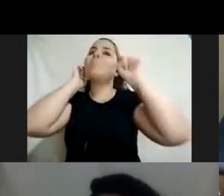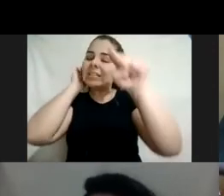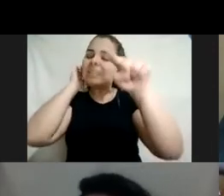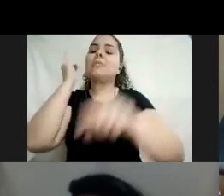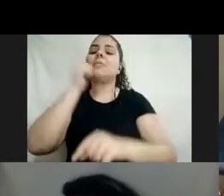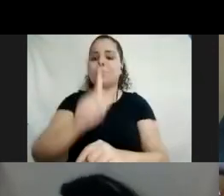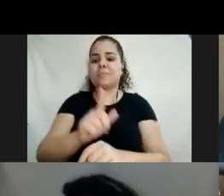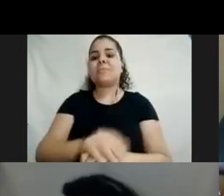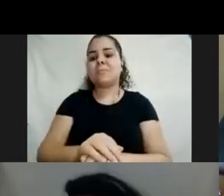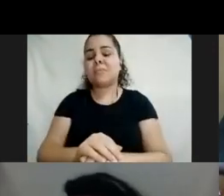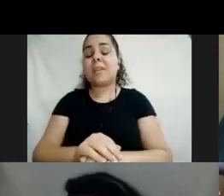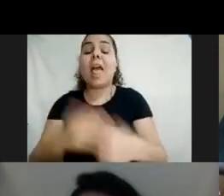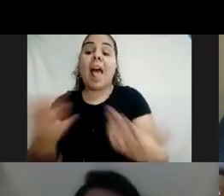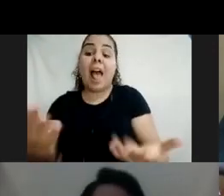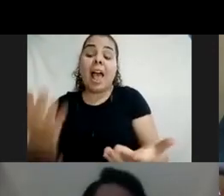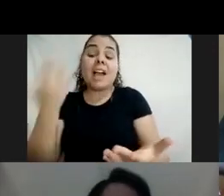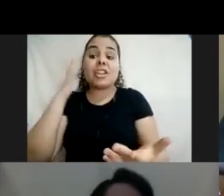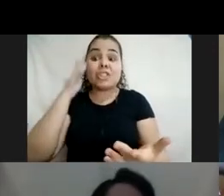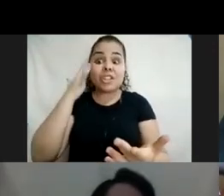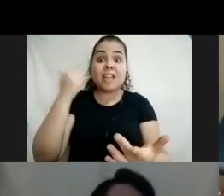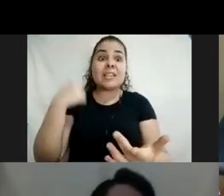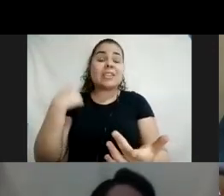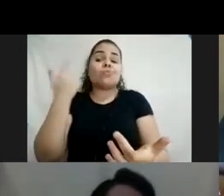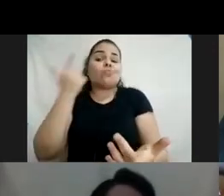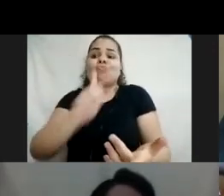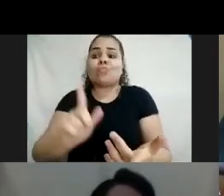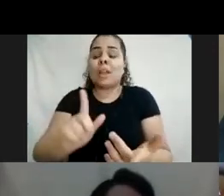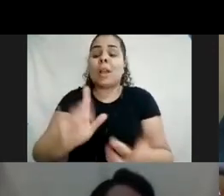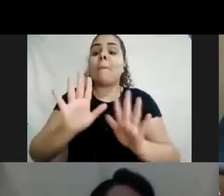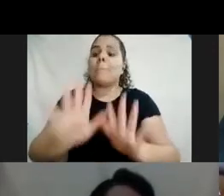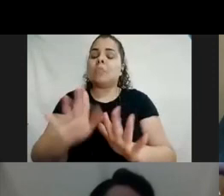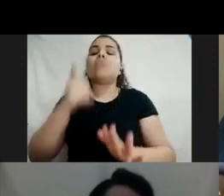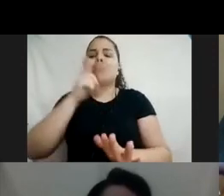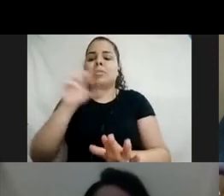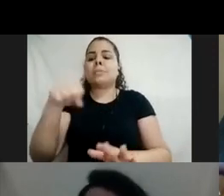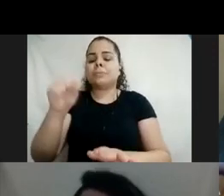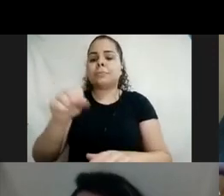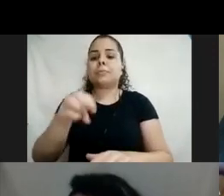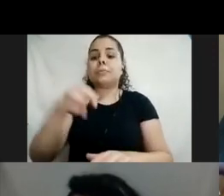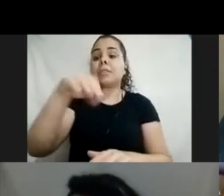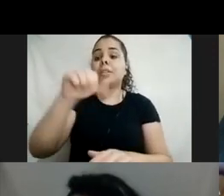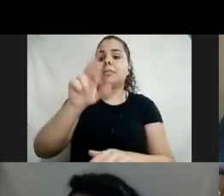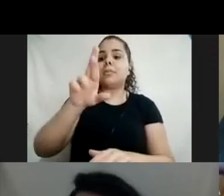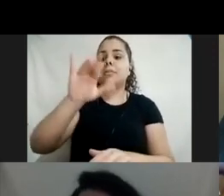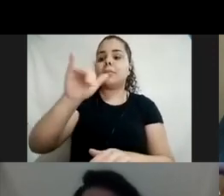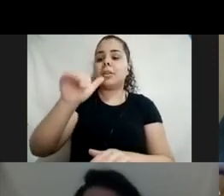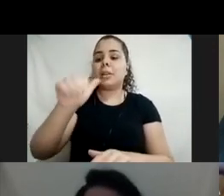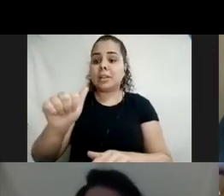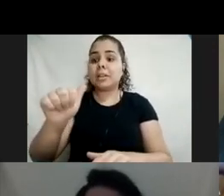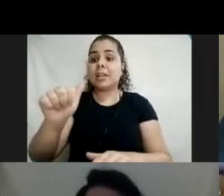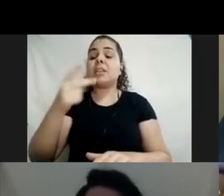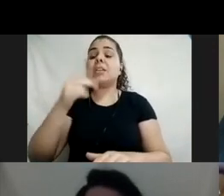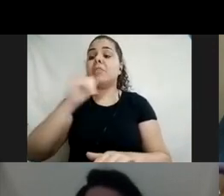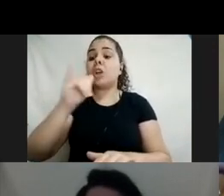Pois é, a gente acha que não é capaz, né? A Maria do Socorro está falando aqui que está usando libras com a filha